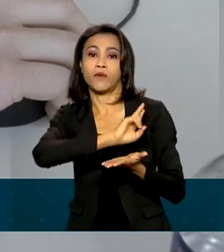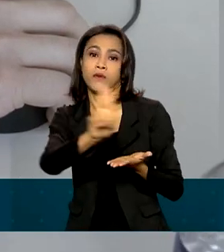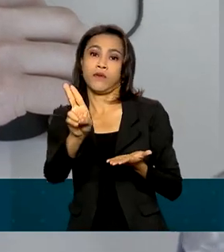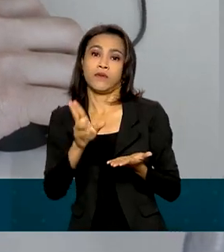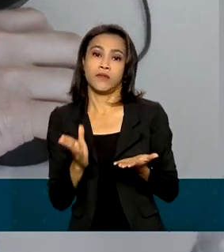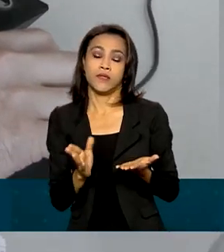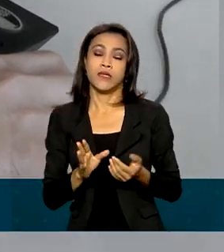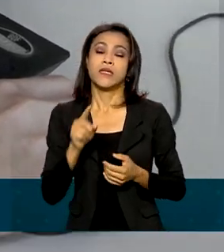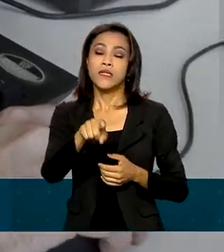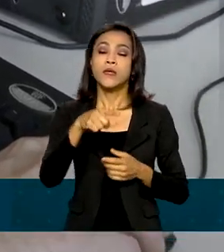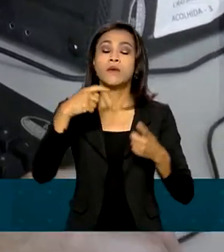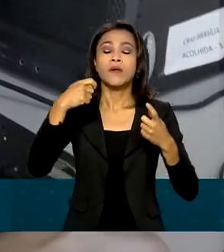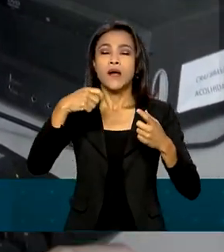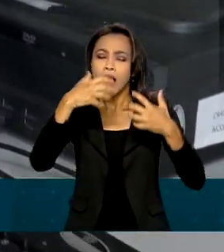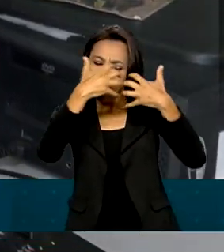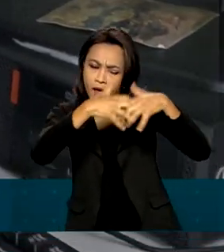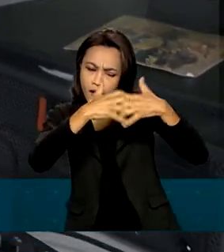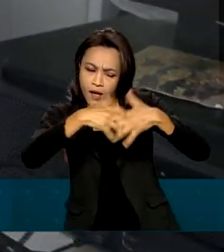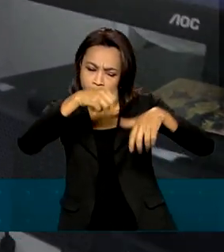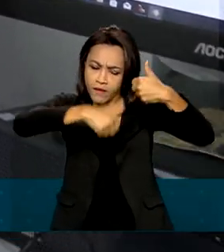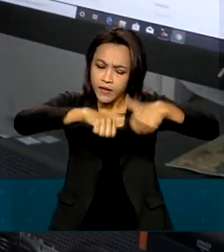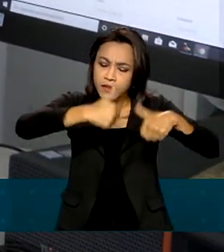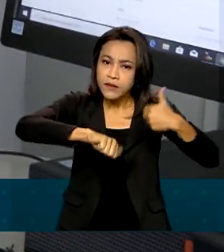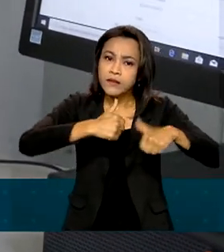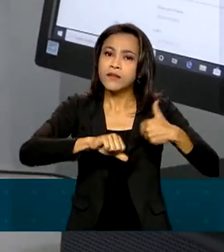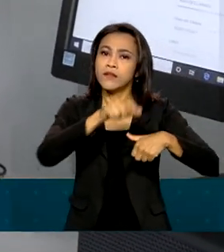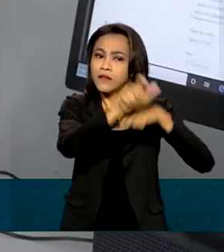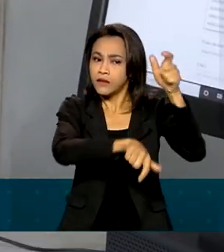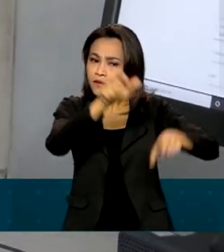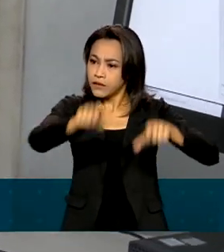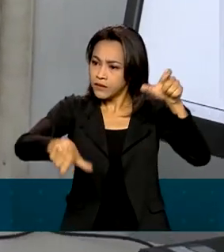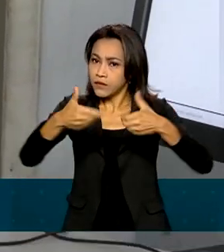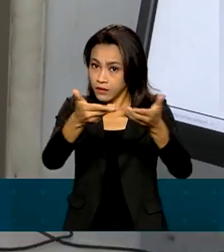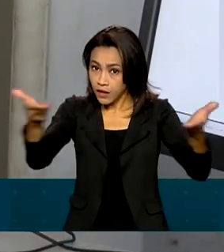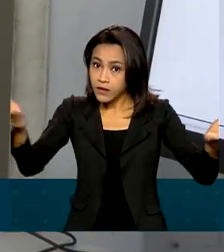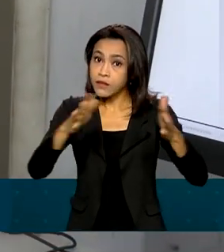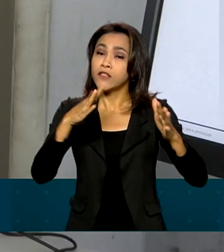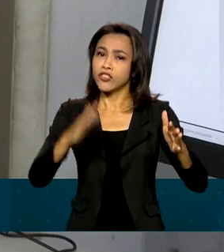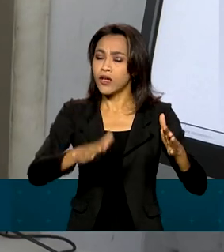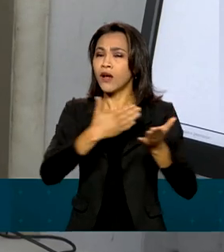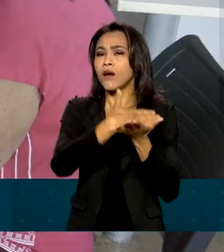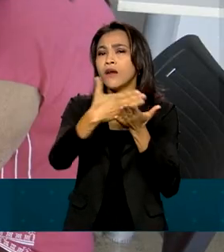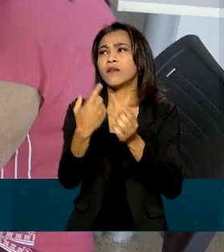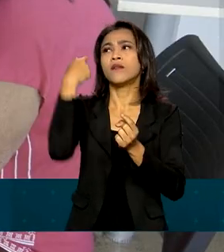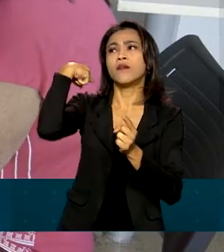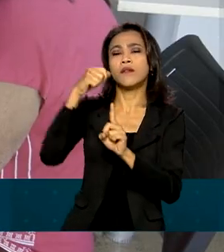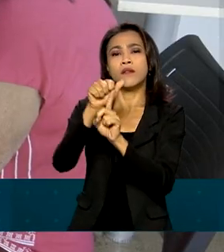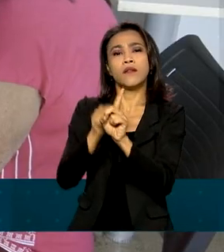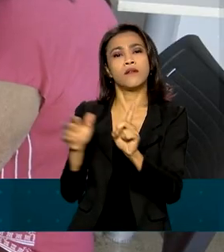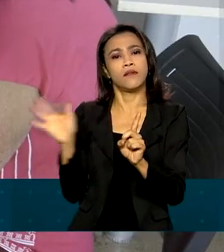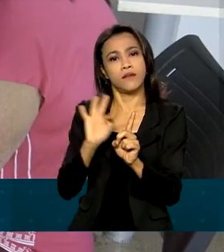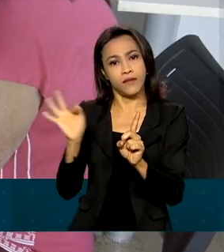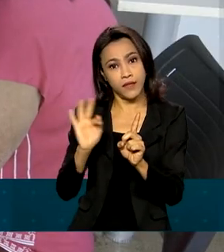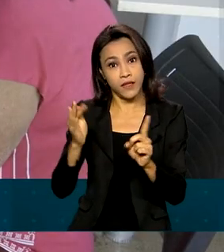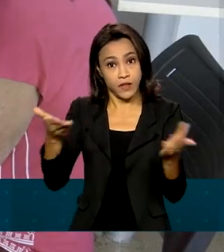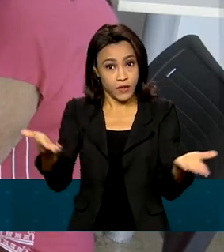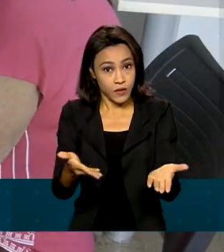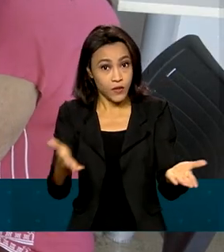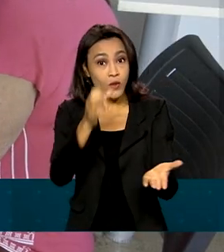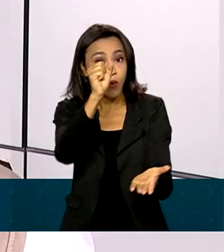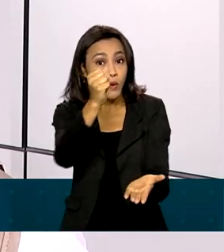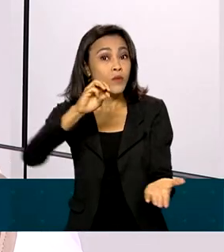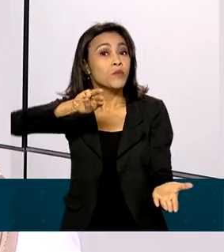Os processos de revisão e averiguação cadastral estão em andamento desde fevereiro e atingem oito milhões de